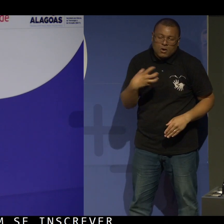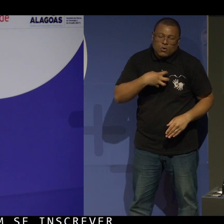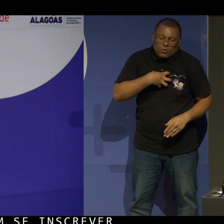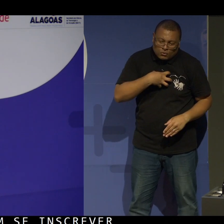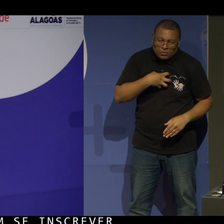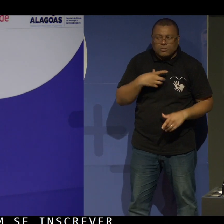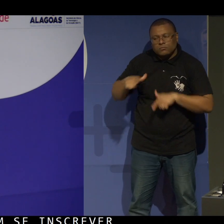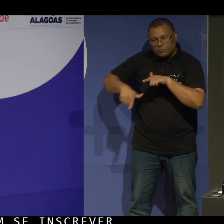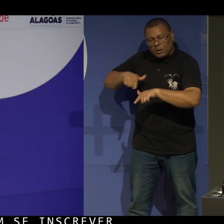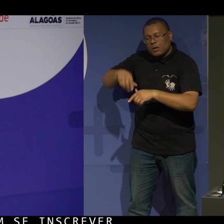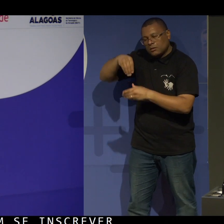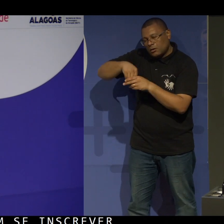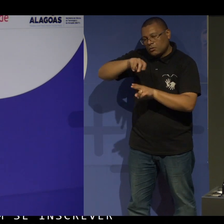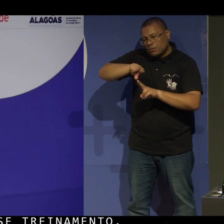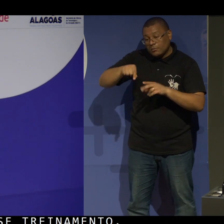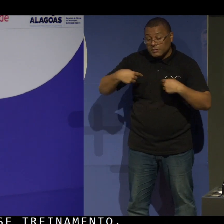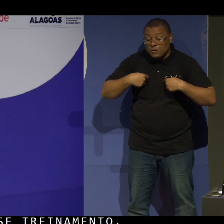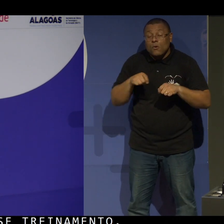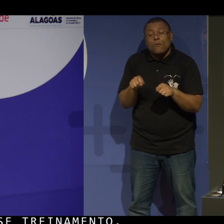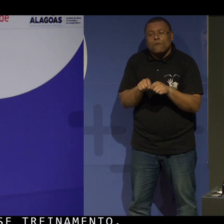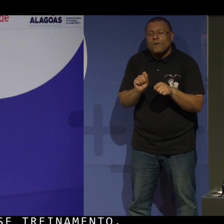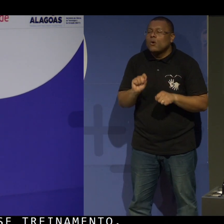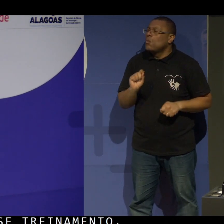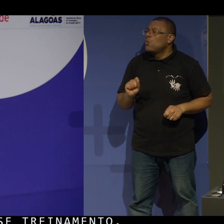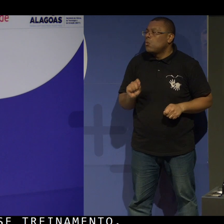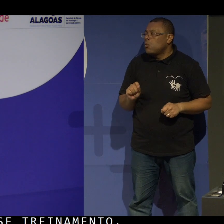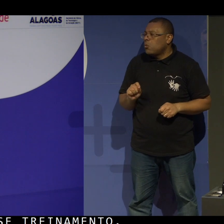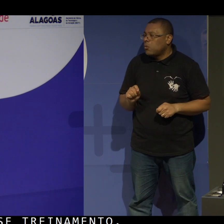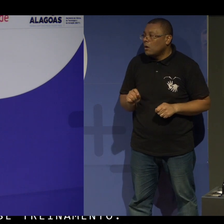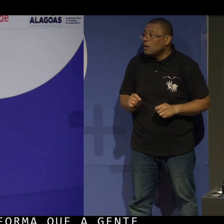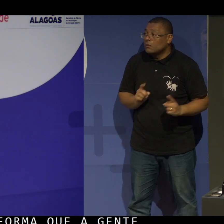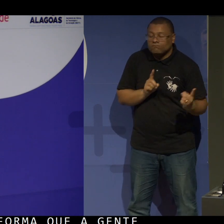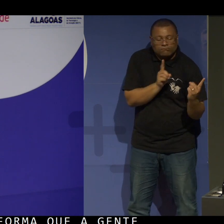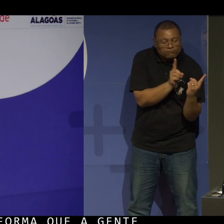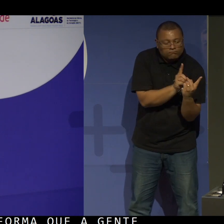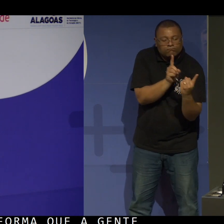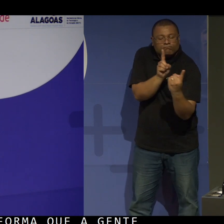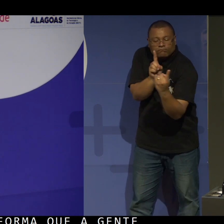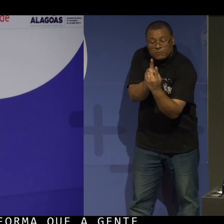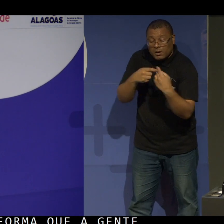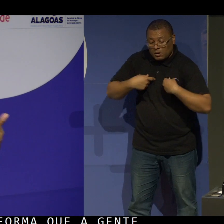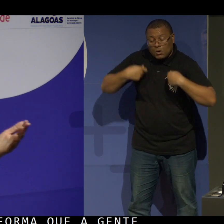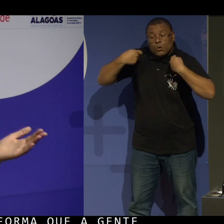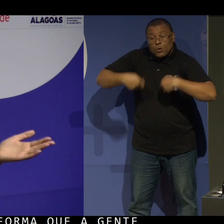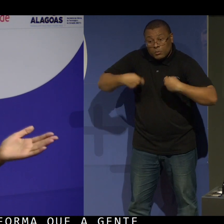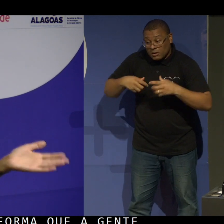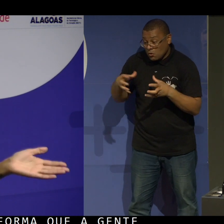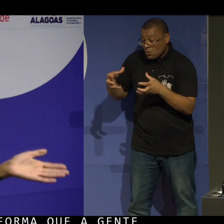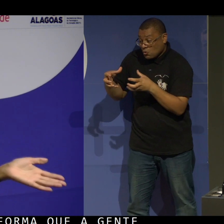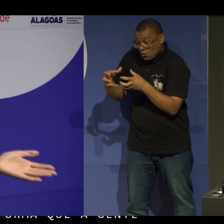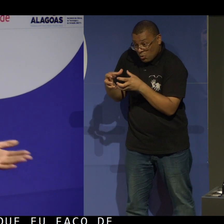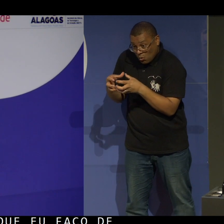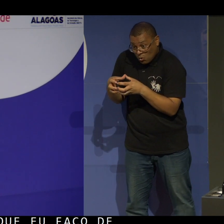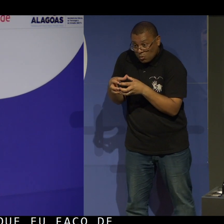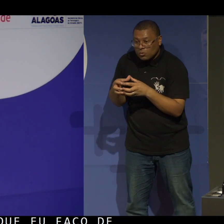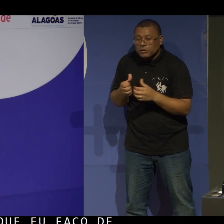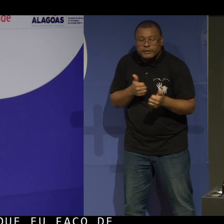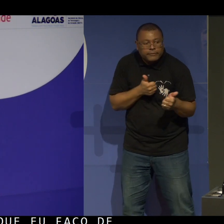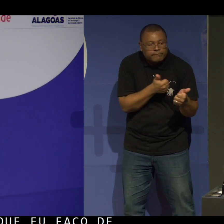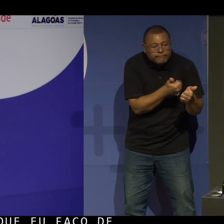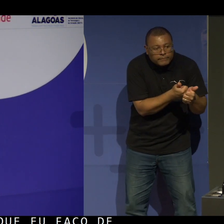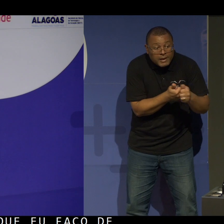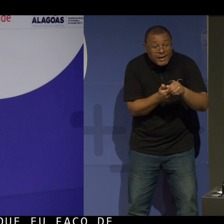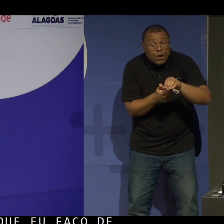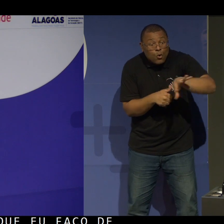atuando. O que eu faço de maneira tete a tete é eu preciso que a minha equipe esteja muito próxima das